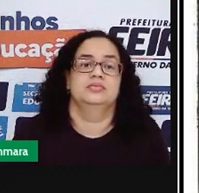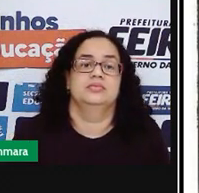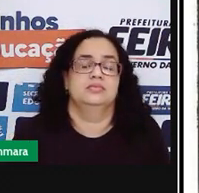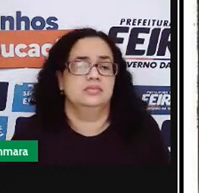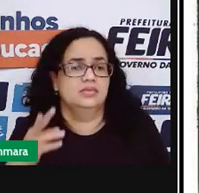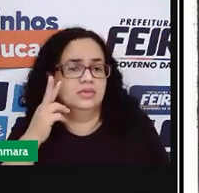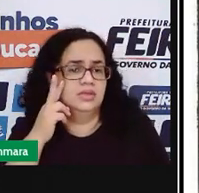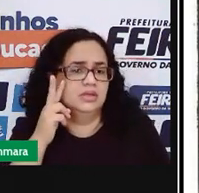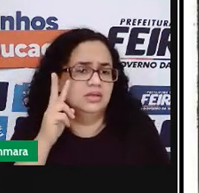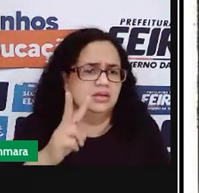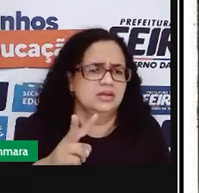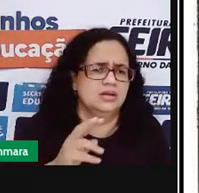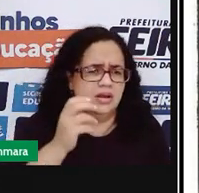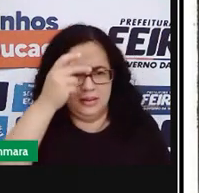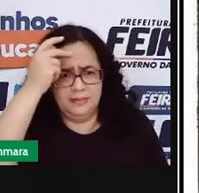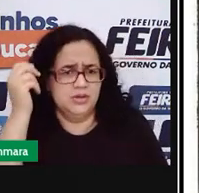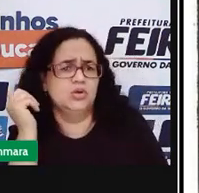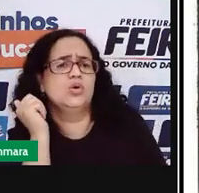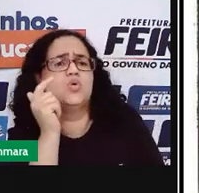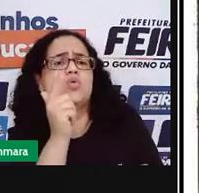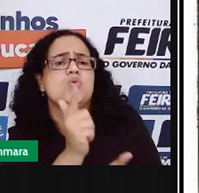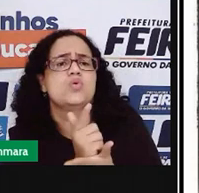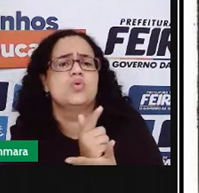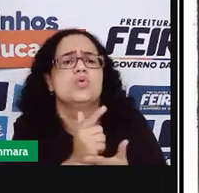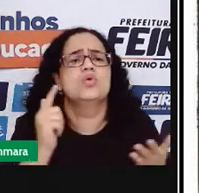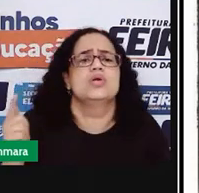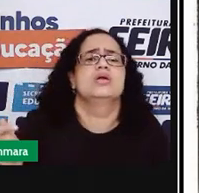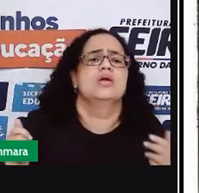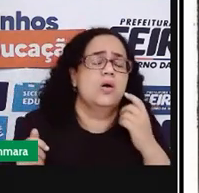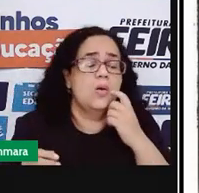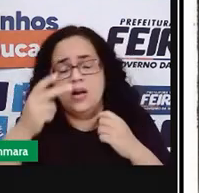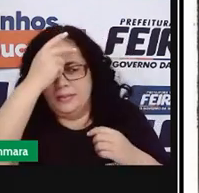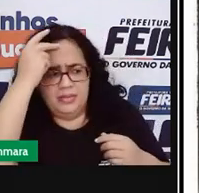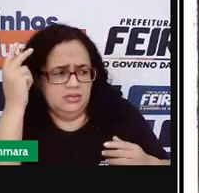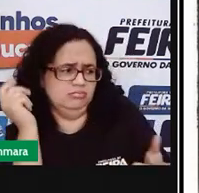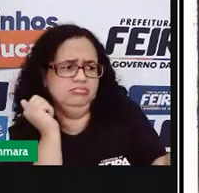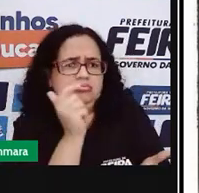Você é um consumidor ou você é um consumista?